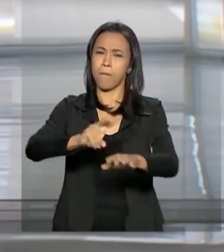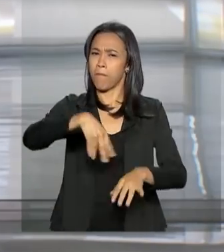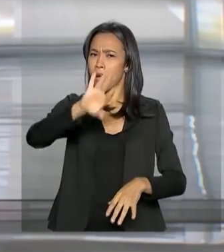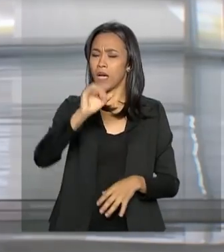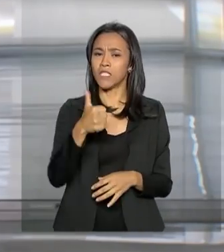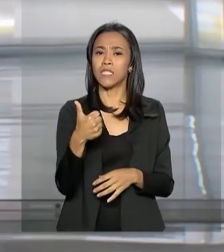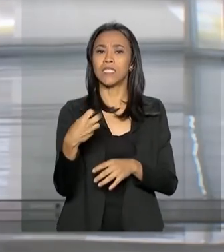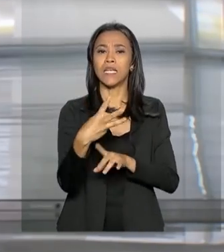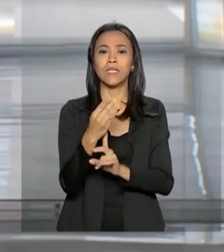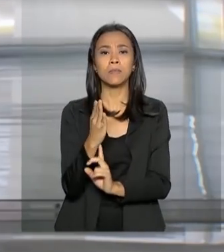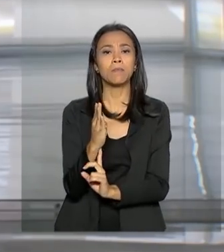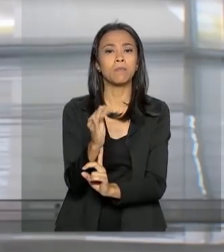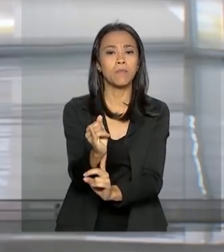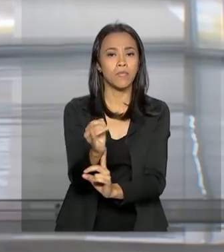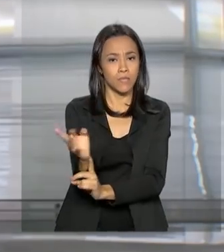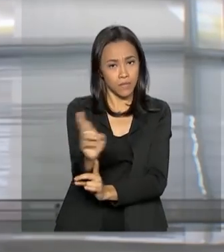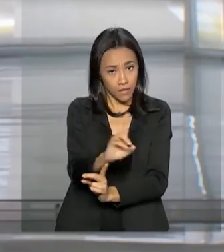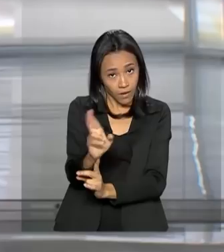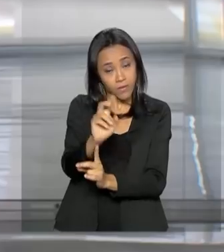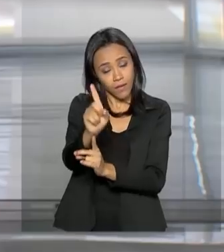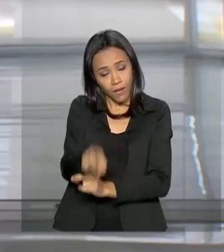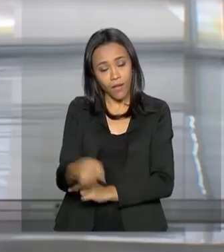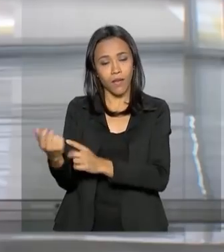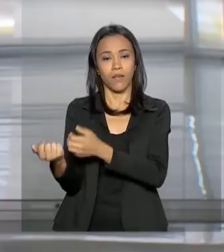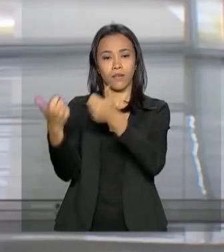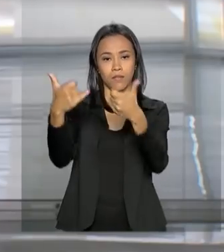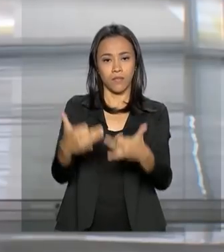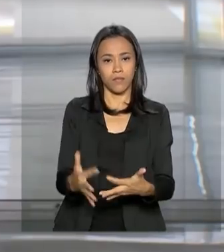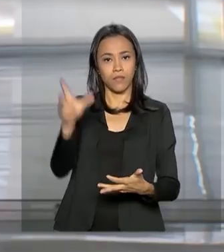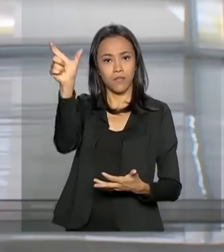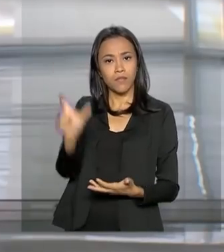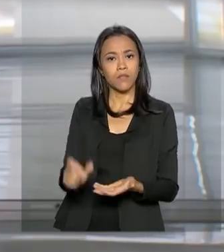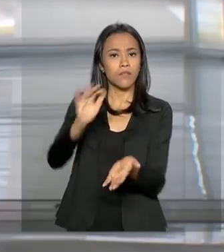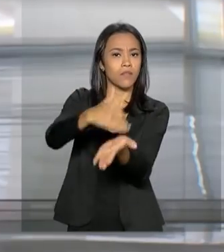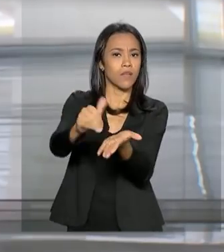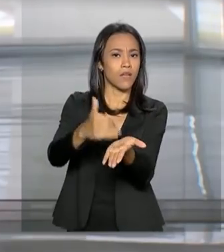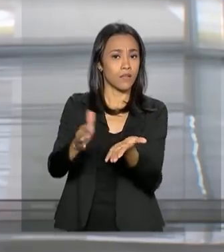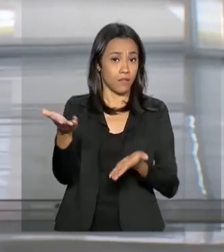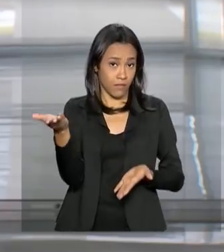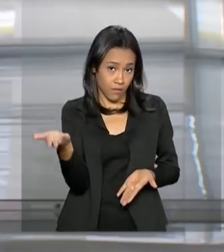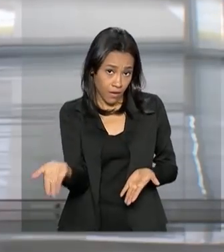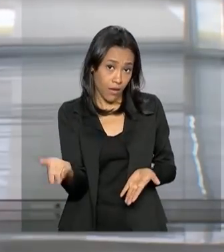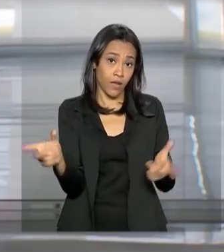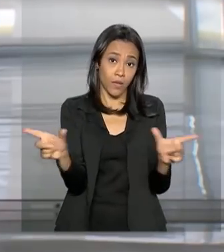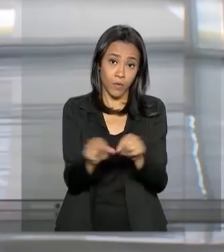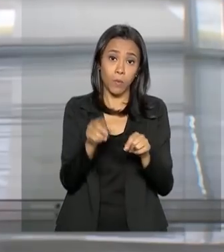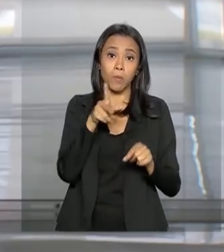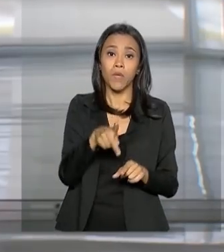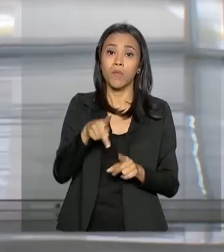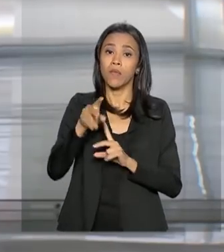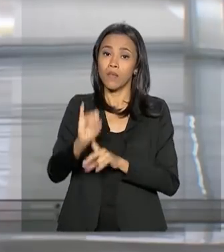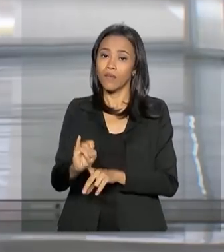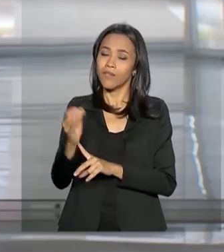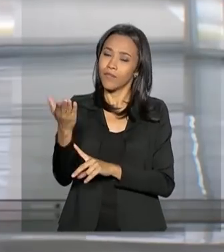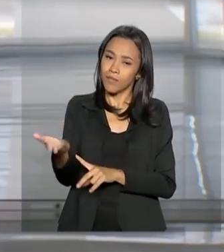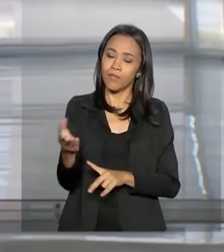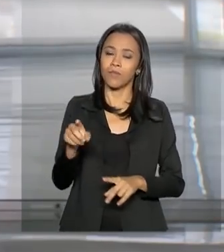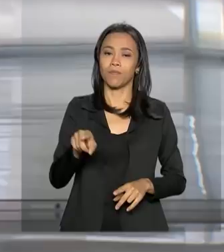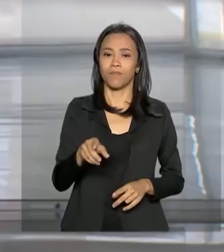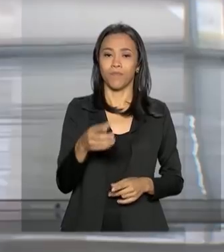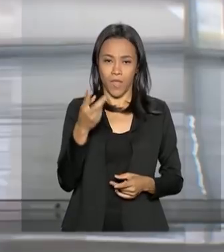13 bilhões de reais. É o que afirma o secretário especial do Programa de Parcerias de Investimento, Adalberto